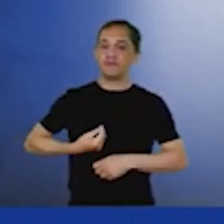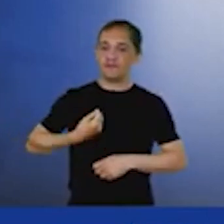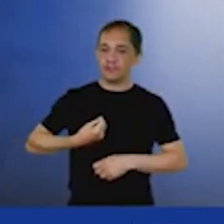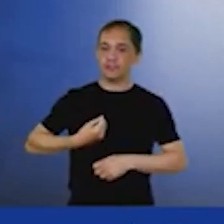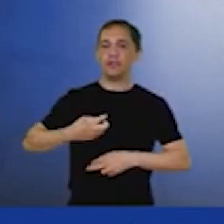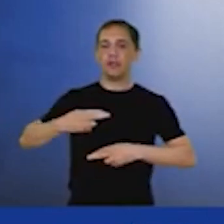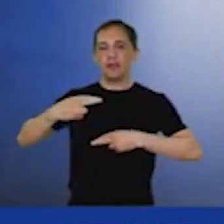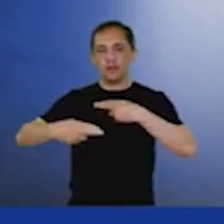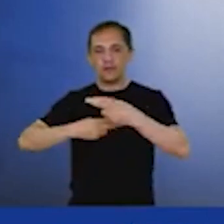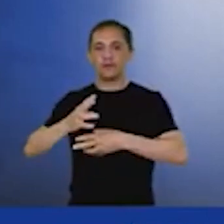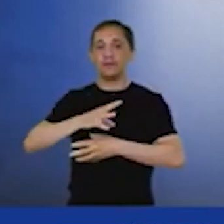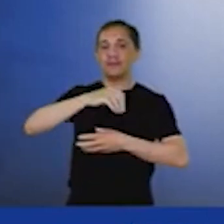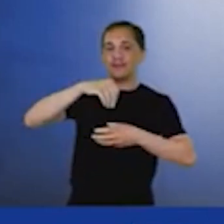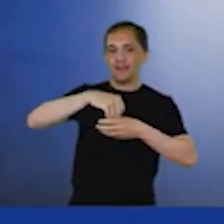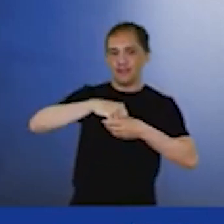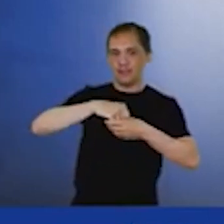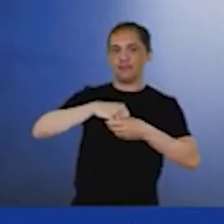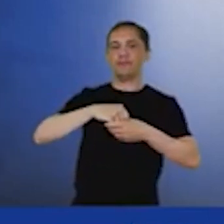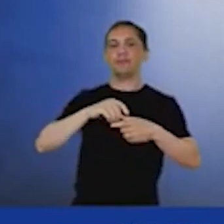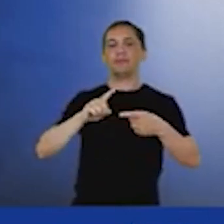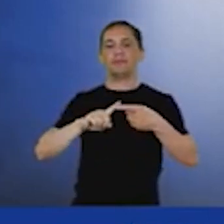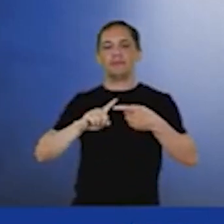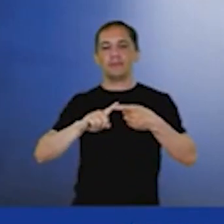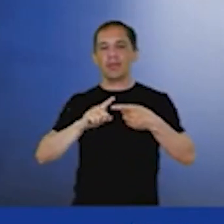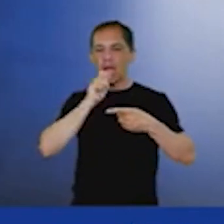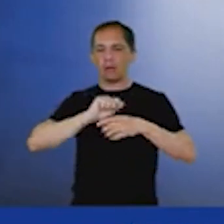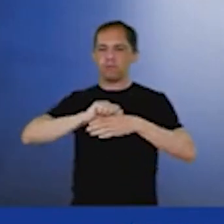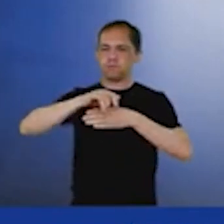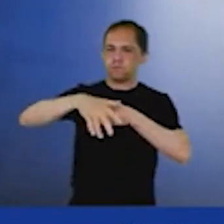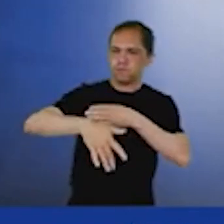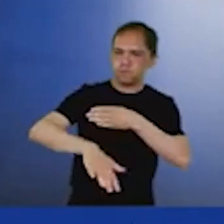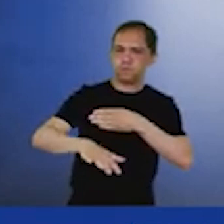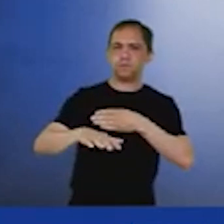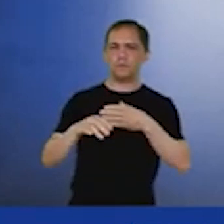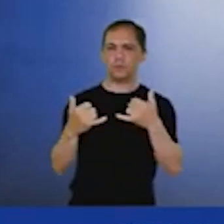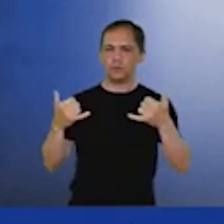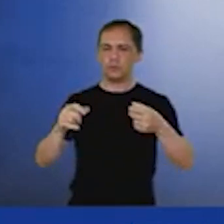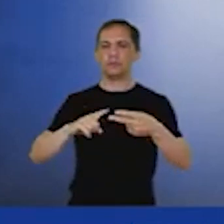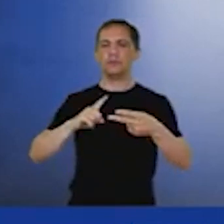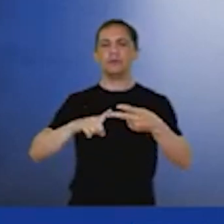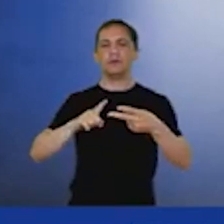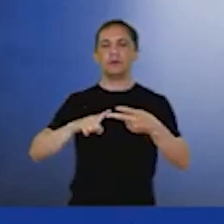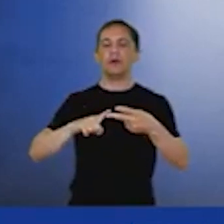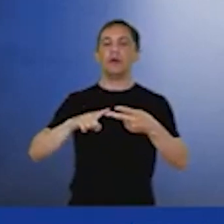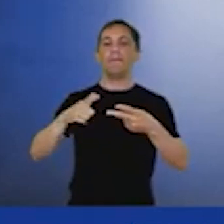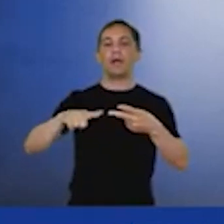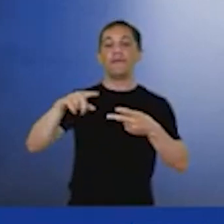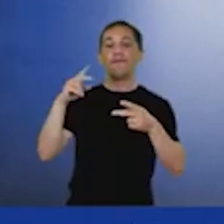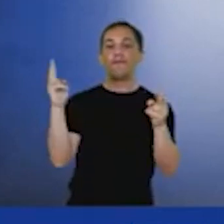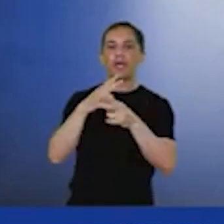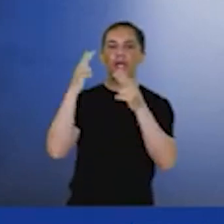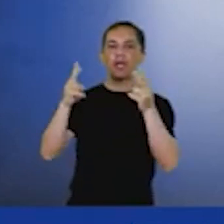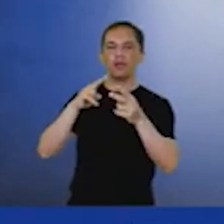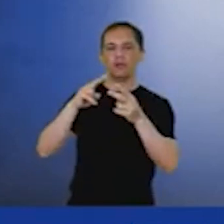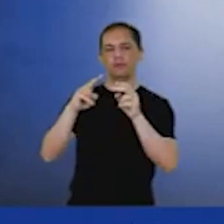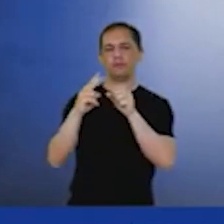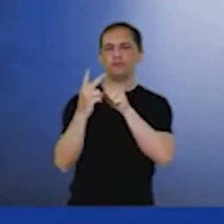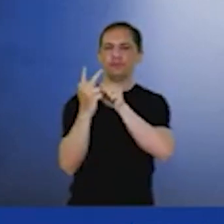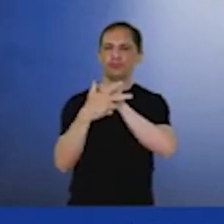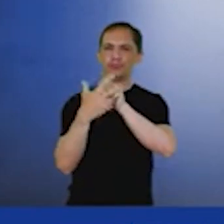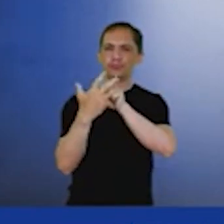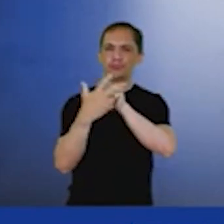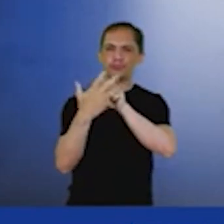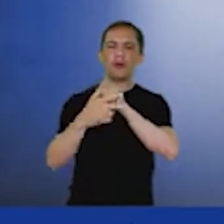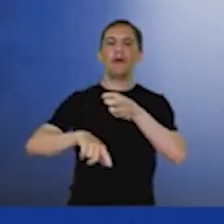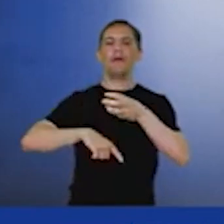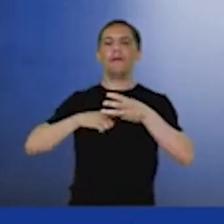elétrica. Primeiro hidrelétrica, depois eólica e depois solar. Então, gente tem a matriz elétrica que a Europa quer ter daqui a 20, 30 anos.